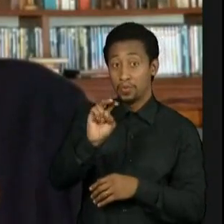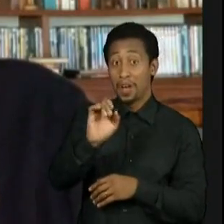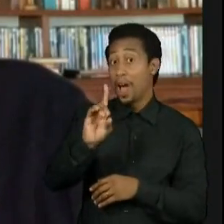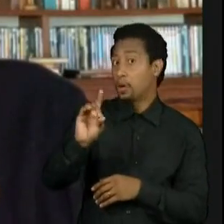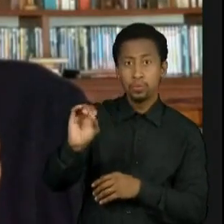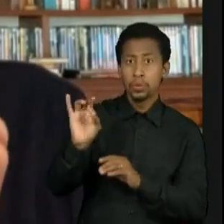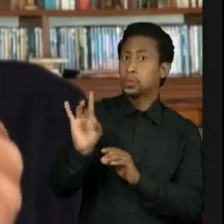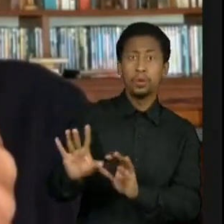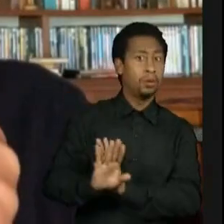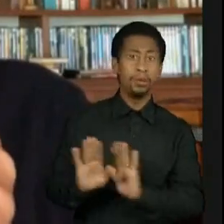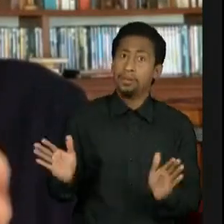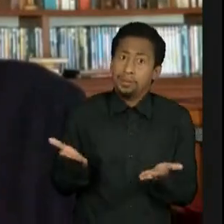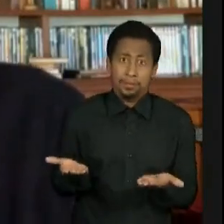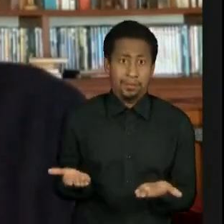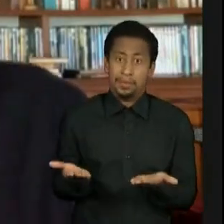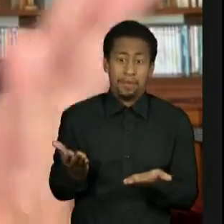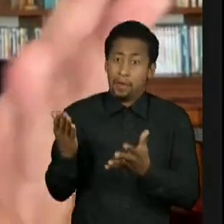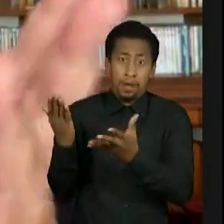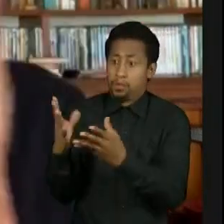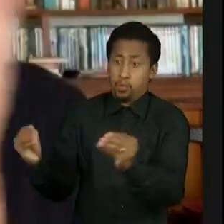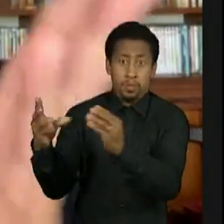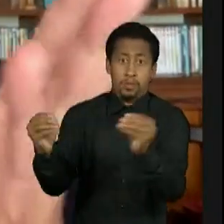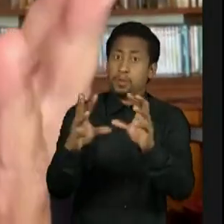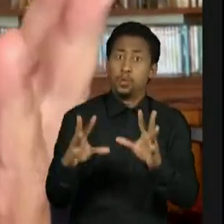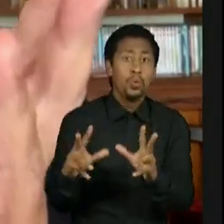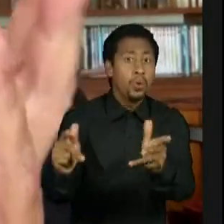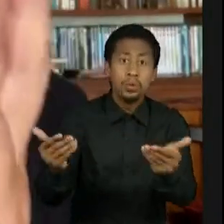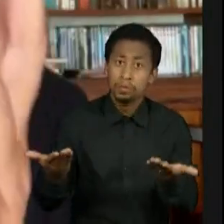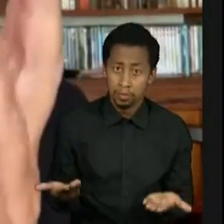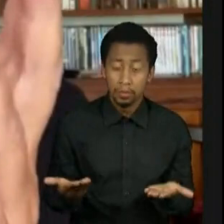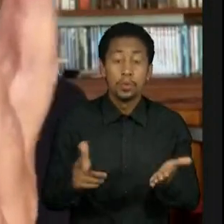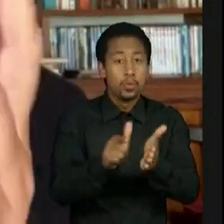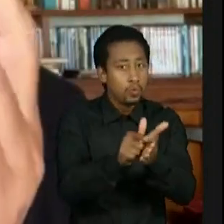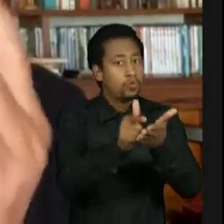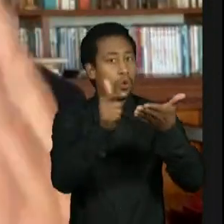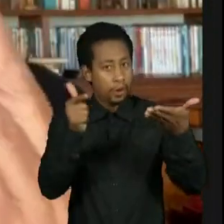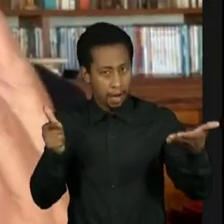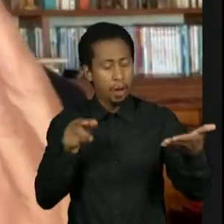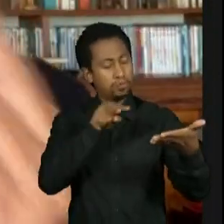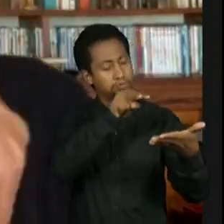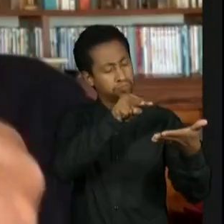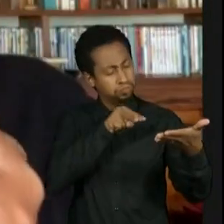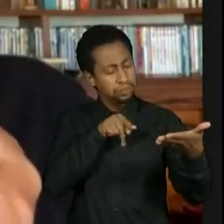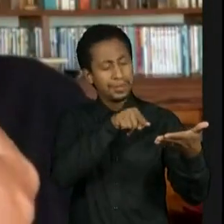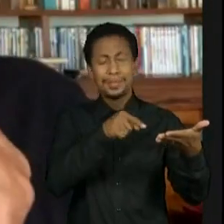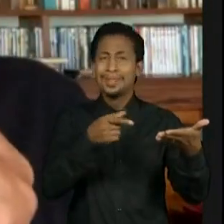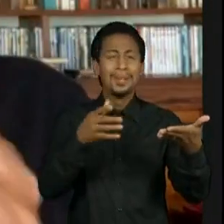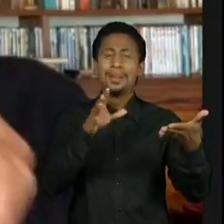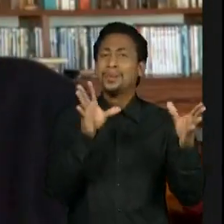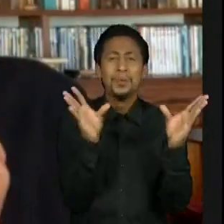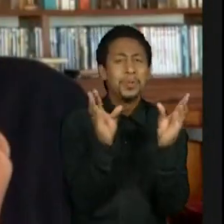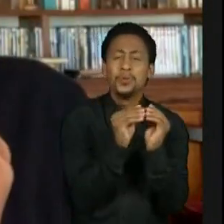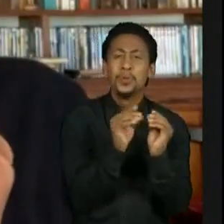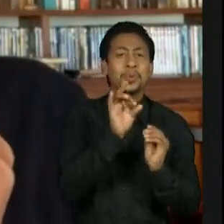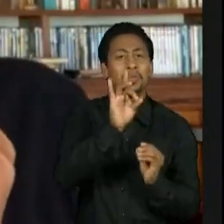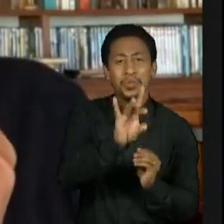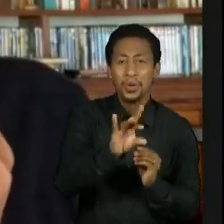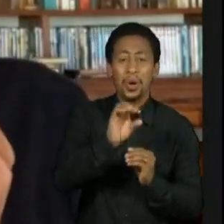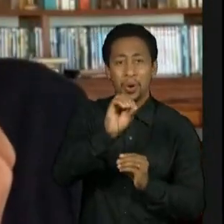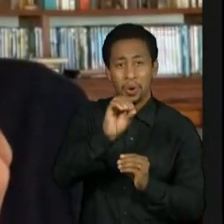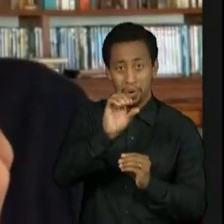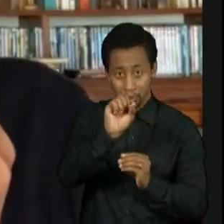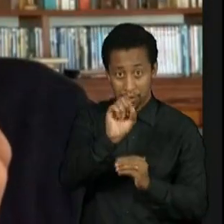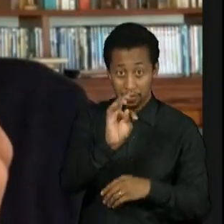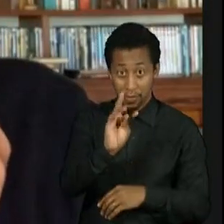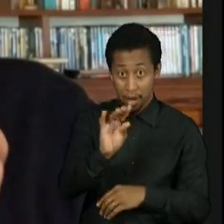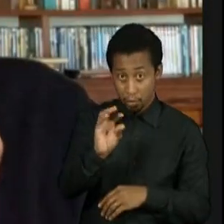a Semana de As Modernas se resume, por todas as matérias que eu tenho lido nos jornais, se resume a Oswaldo de Andrade e Tarsila do Amaral, que não fez parte